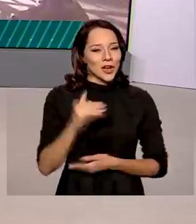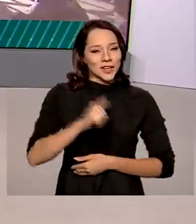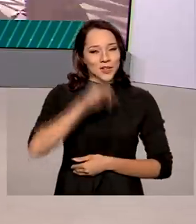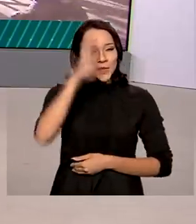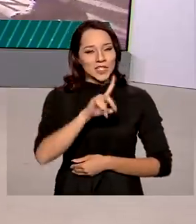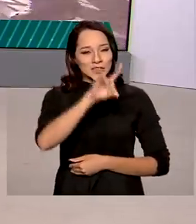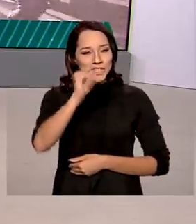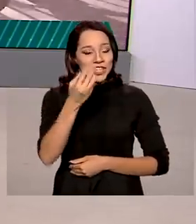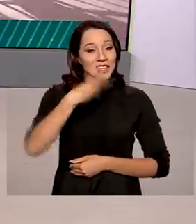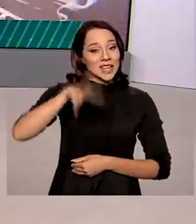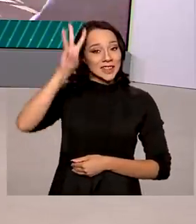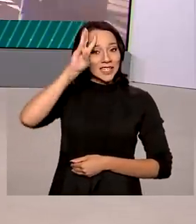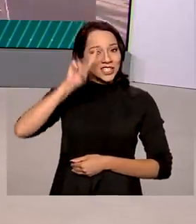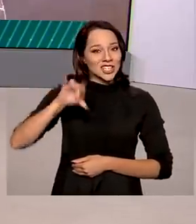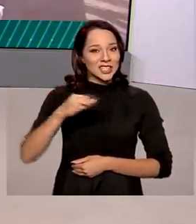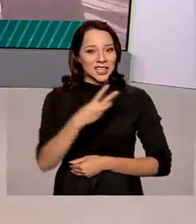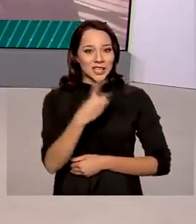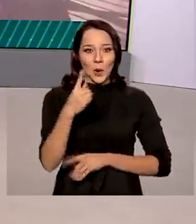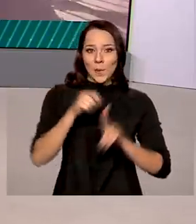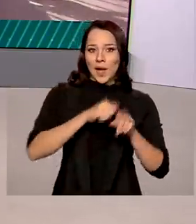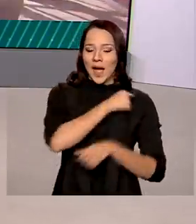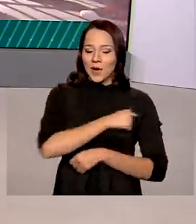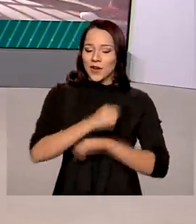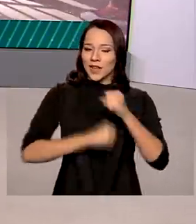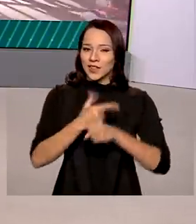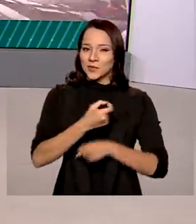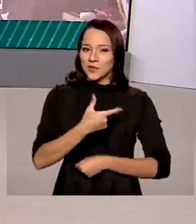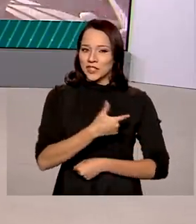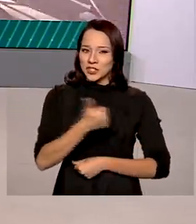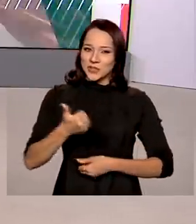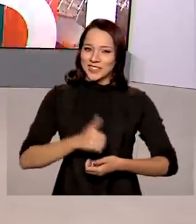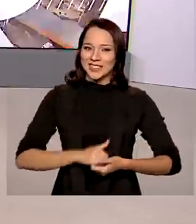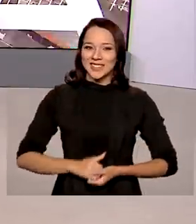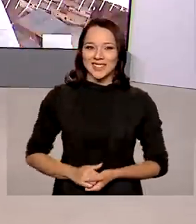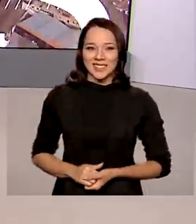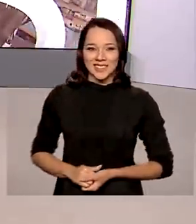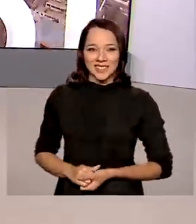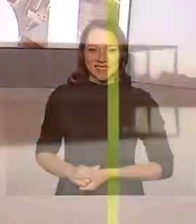no Brasil em dia desta terça-feira, 31 de agosto de 2021.